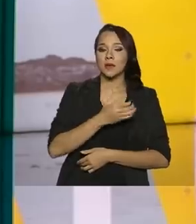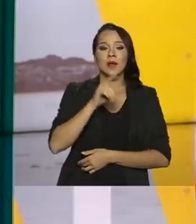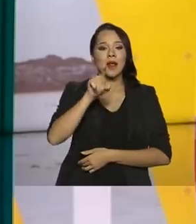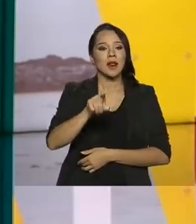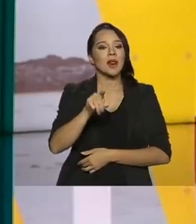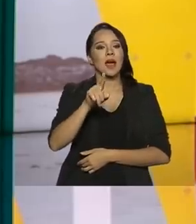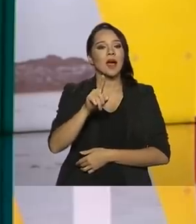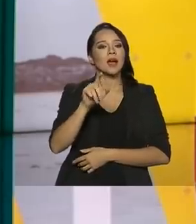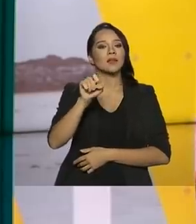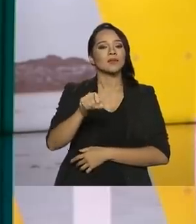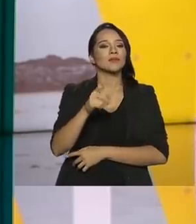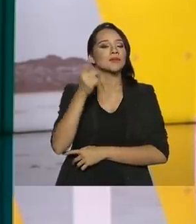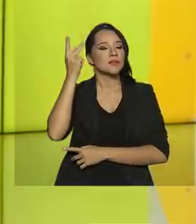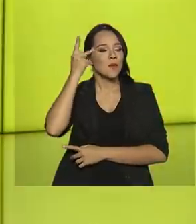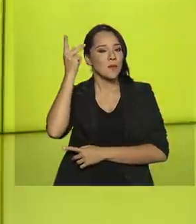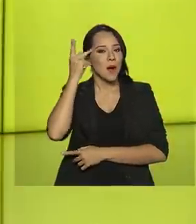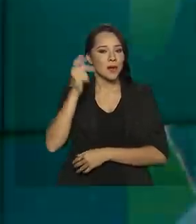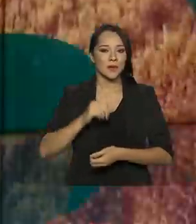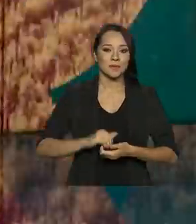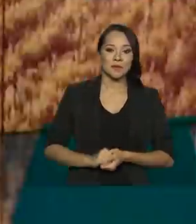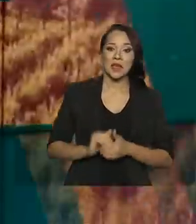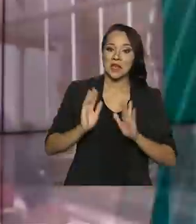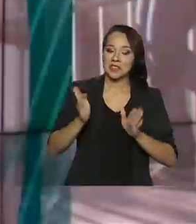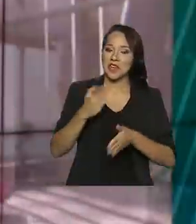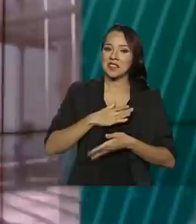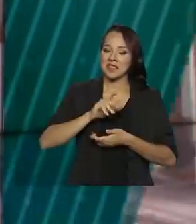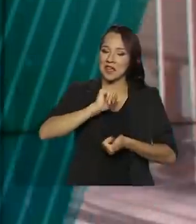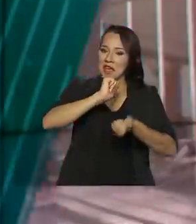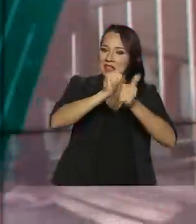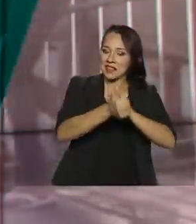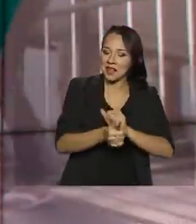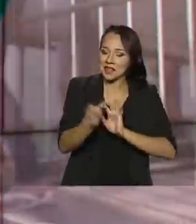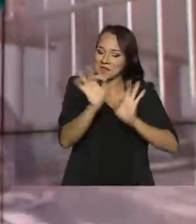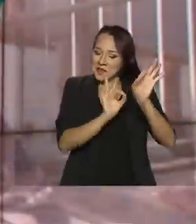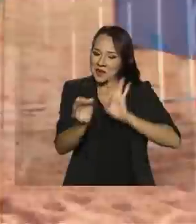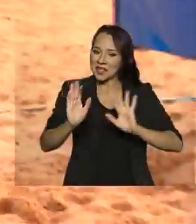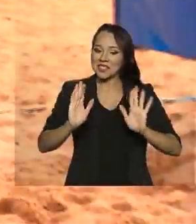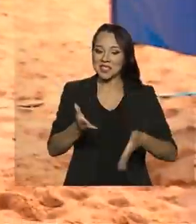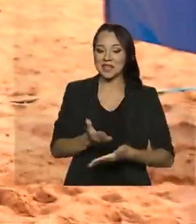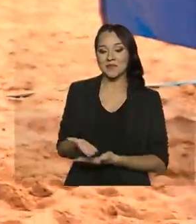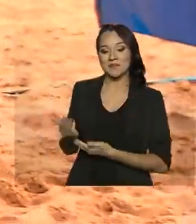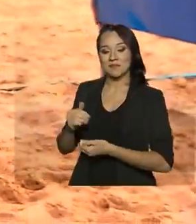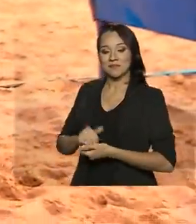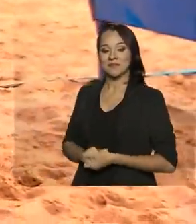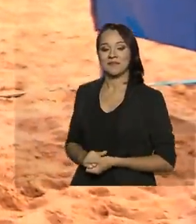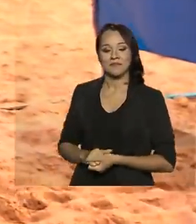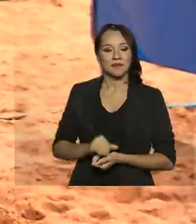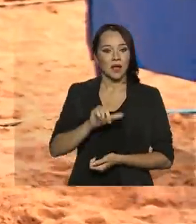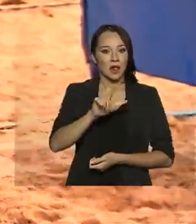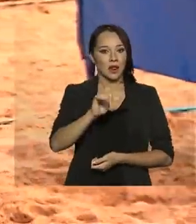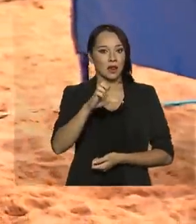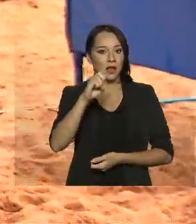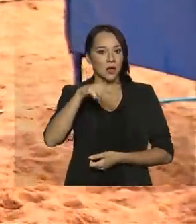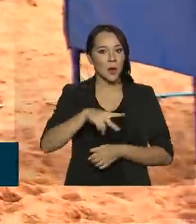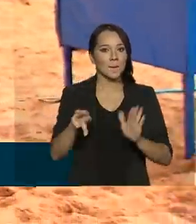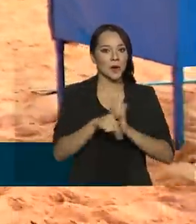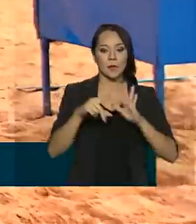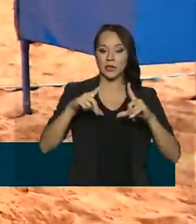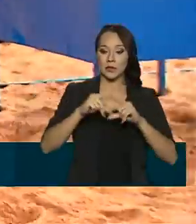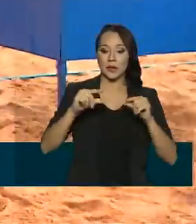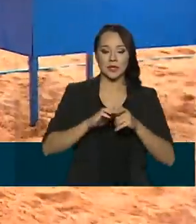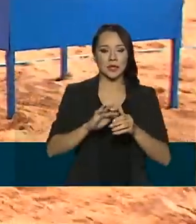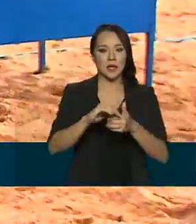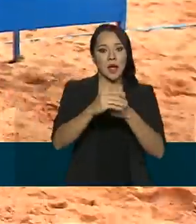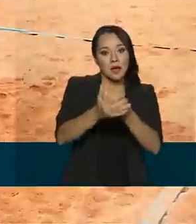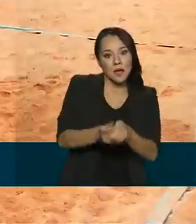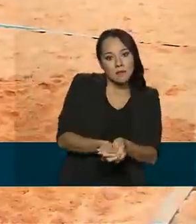São José dos Campos, interior de São Paulo. E já tem atleta nos últimos preparativos. O Lincoln é de Brasília e pratica